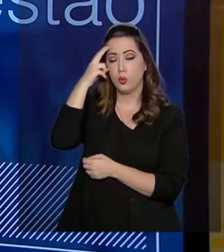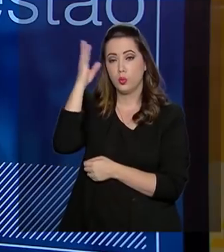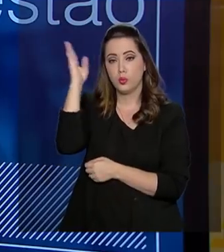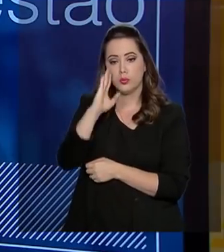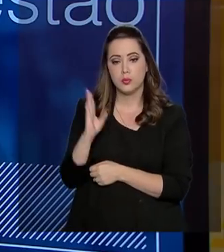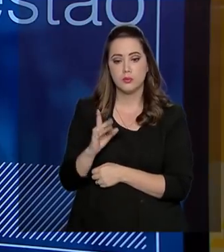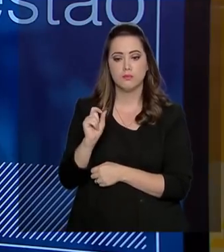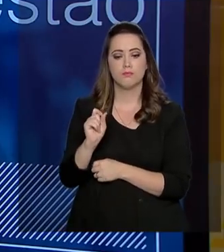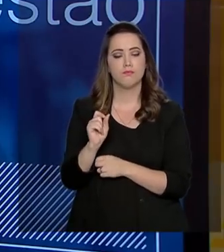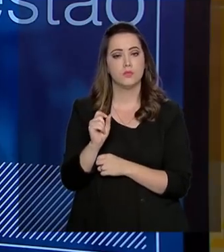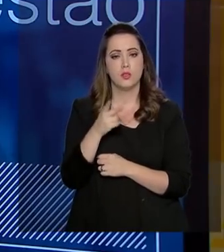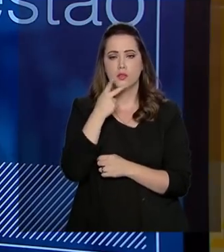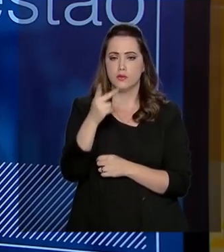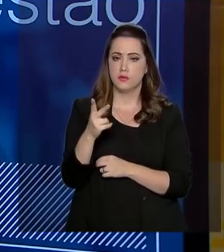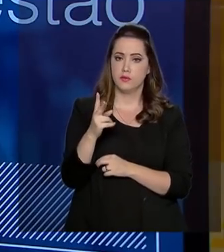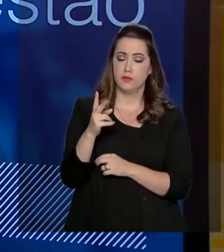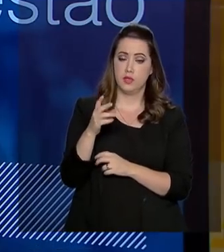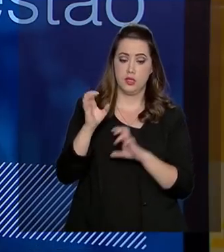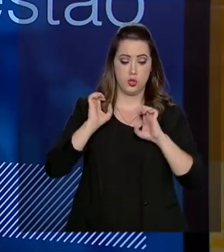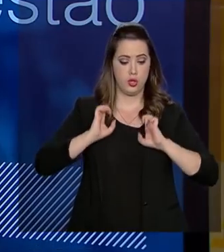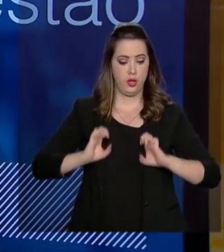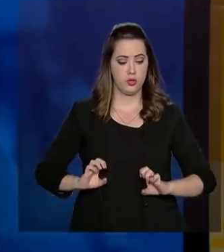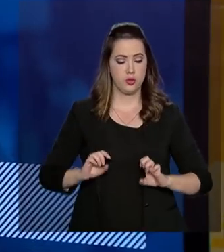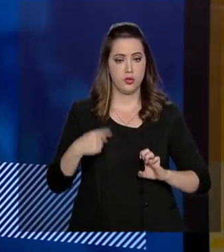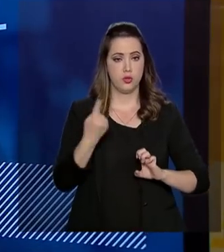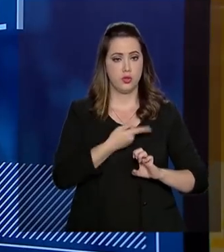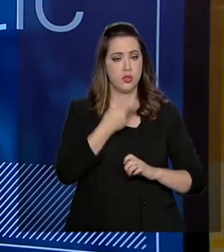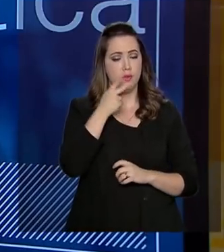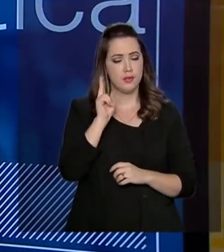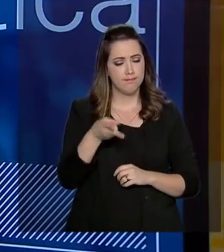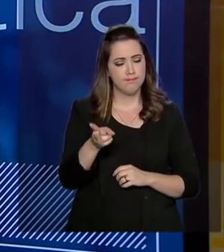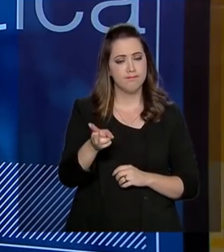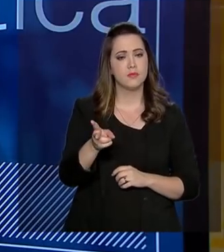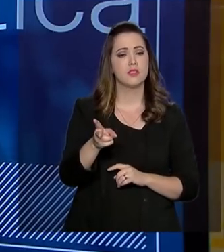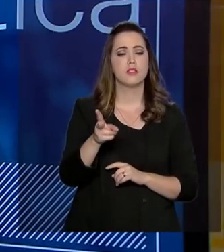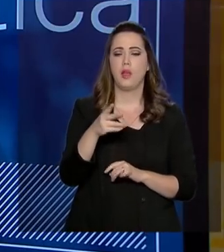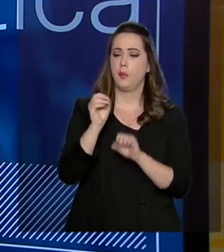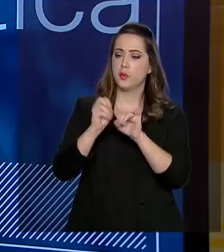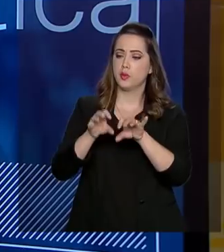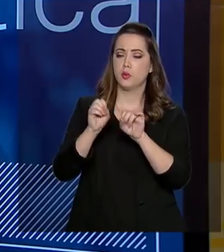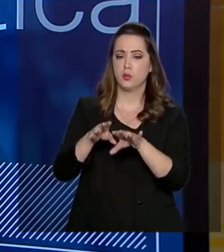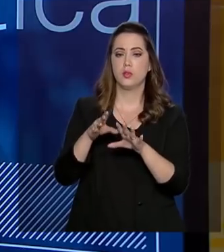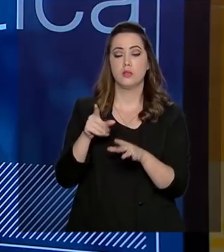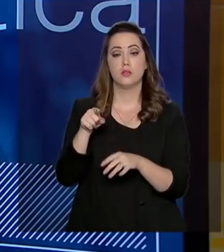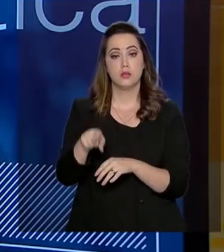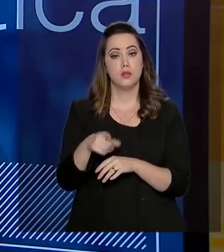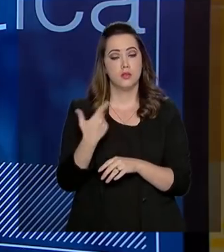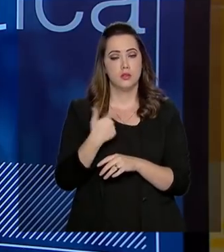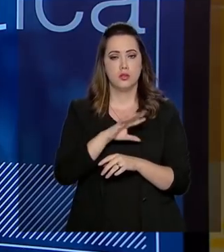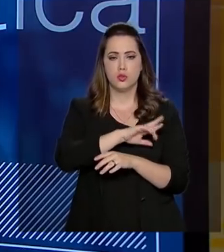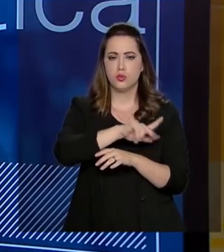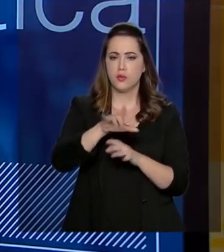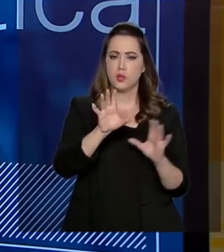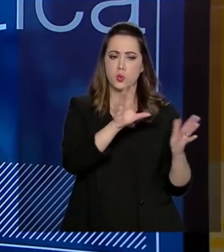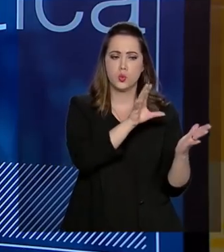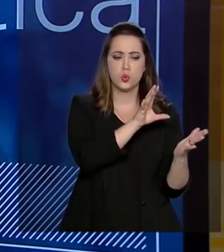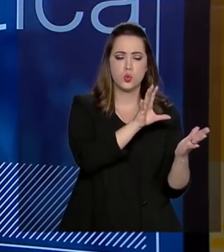brasileiro em relação à ética. Então, estamos pensando sim na educação e isso é... a CGU atua em várias